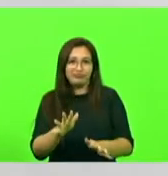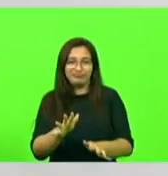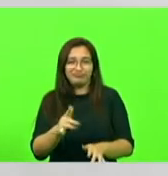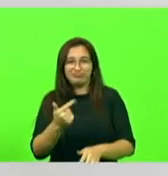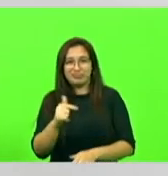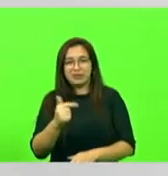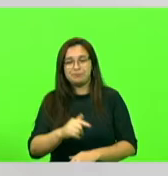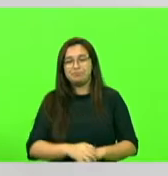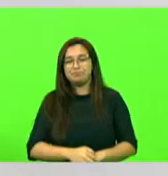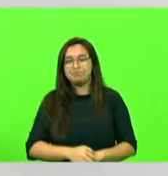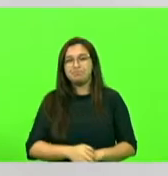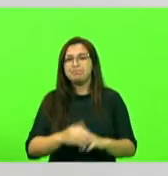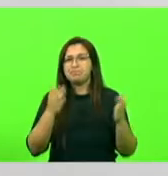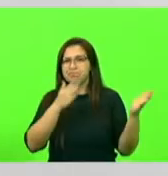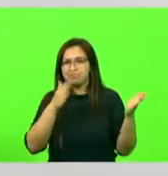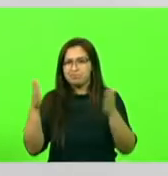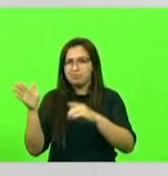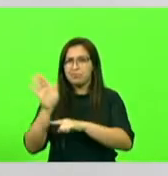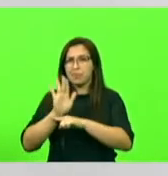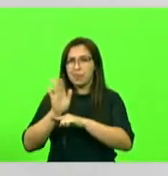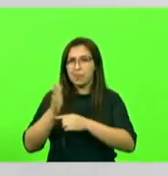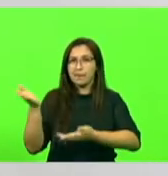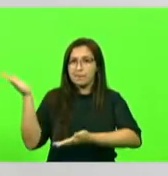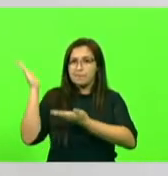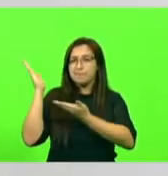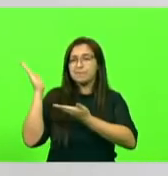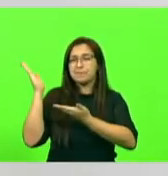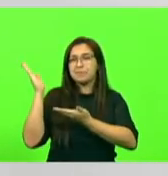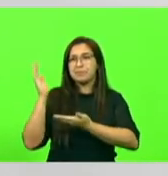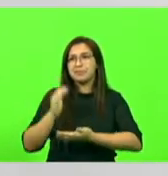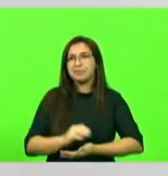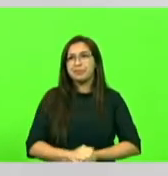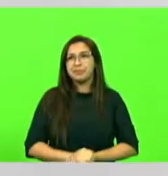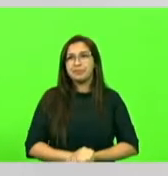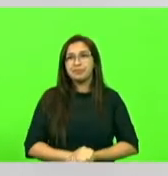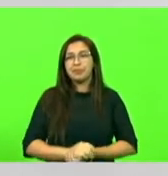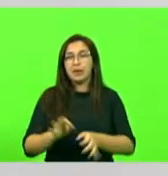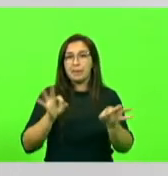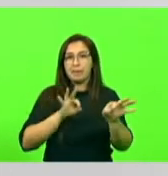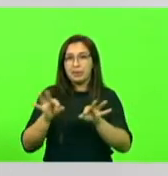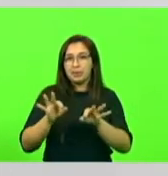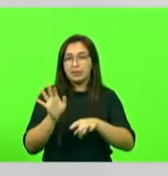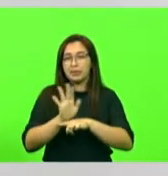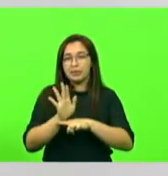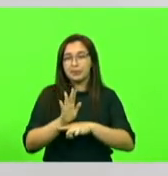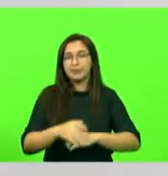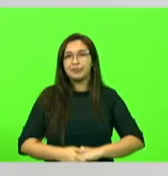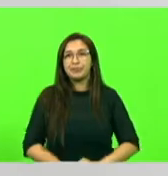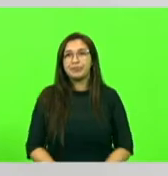assessoria que passe o vídeo de que a gente preparou para a sessão de hoje, por favor.